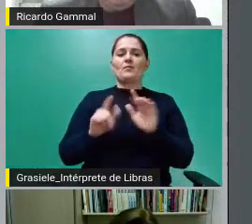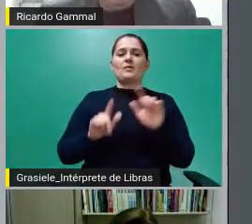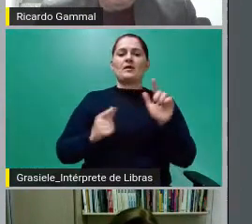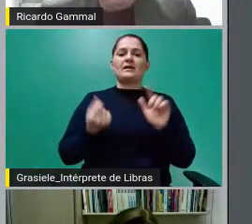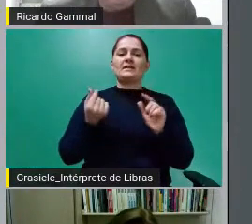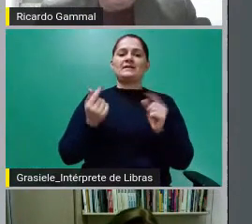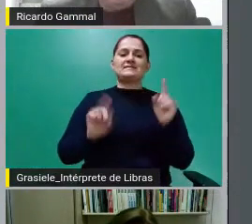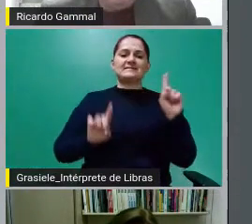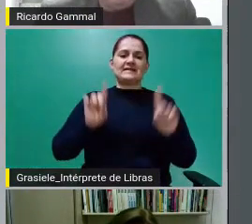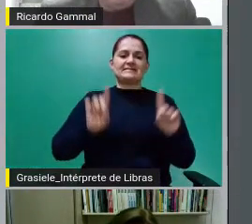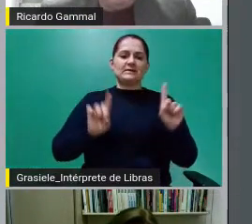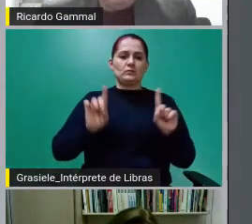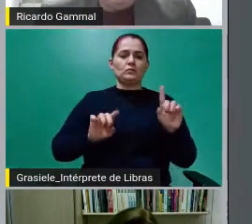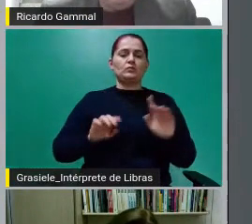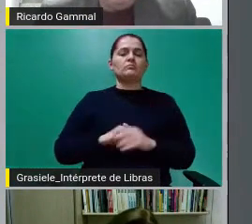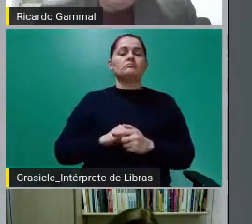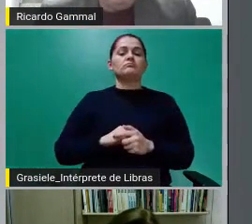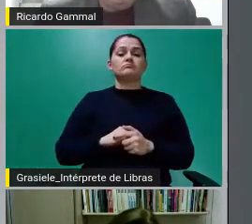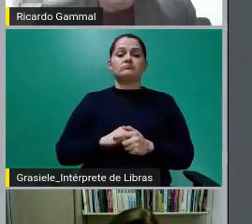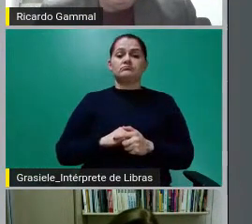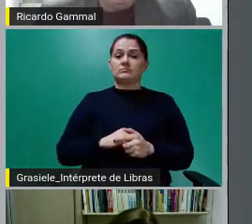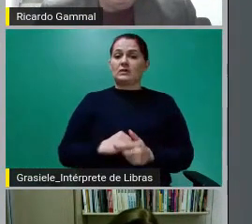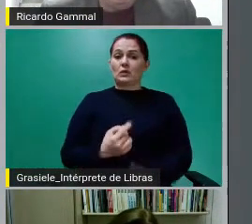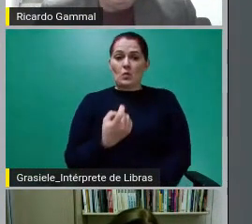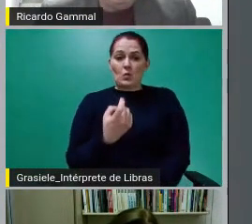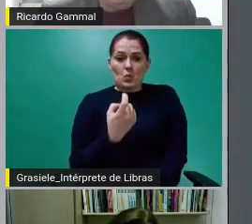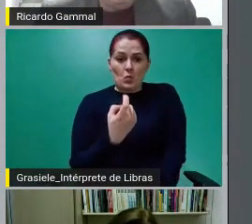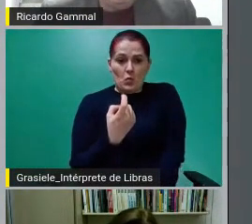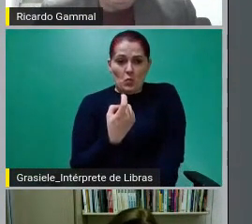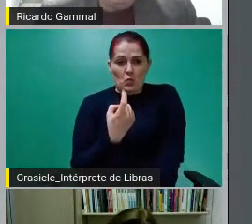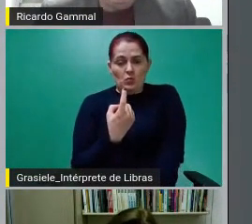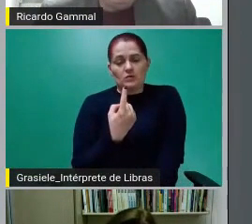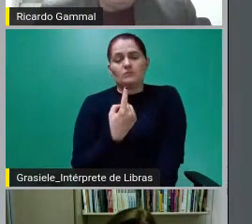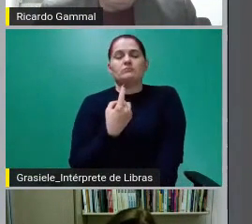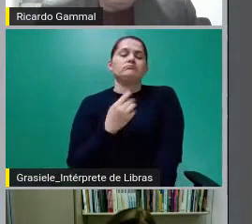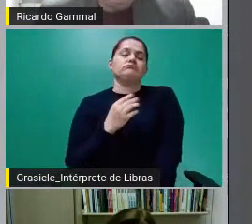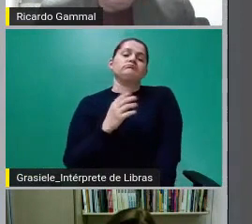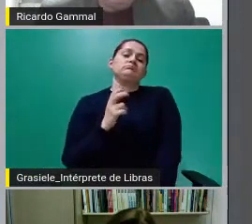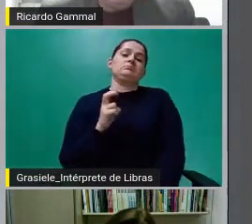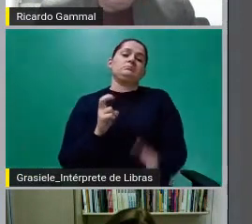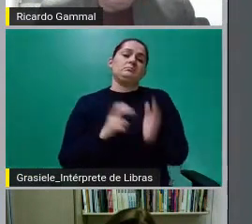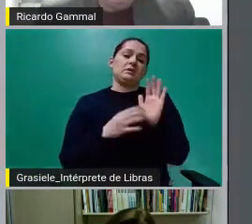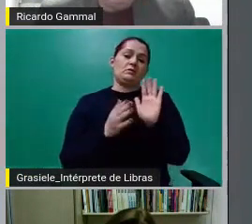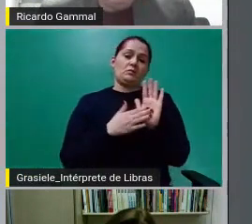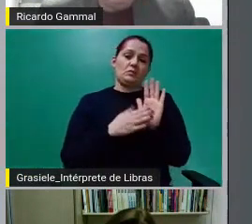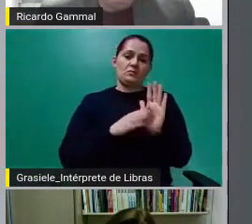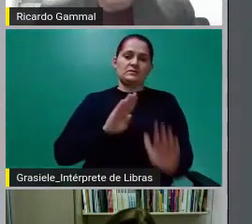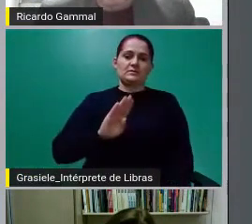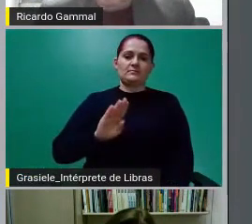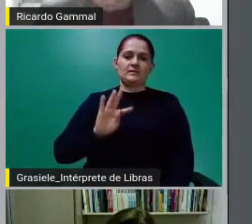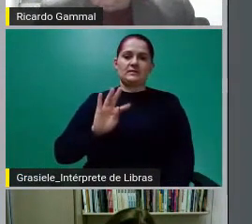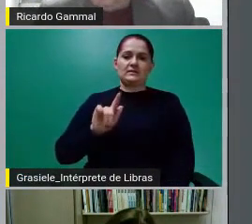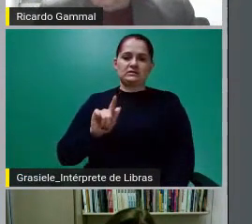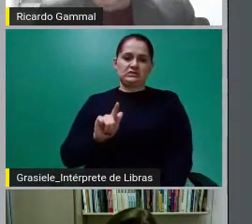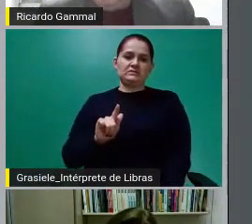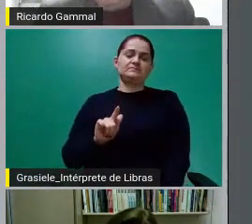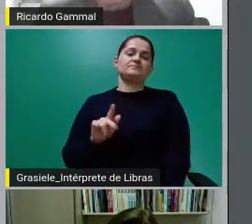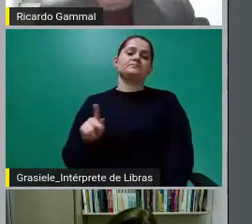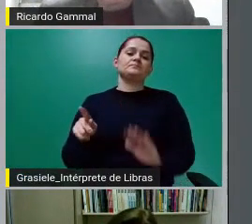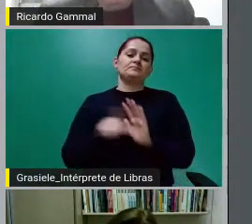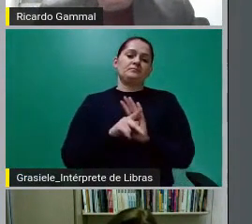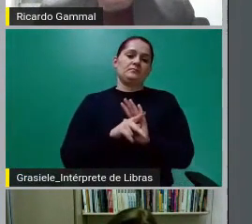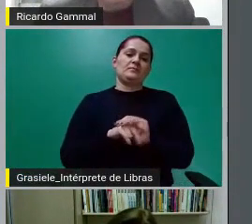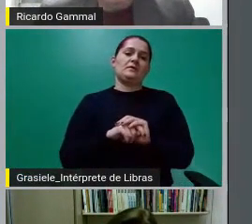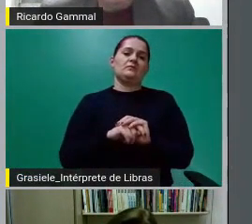O Banco BTG foi o único a apresentar proposta nesse pregão para prestar o serviço e